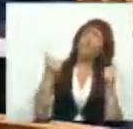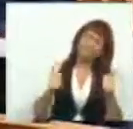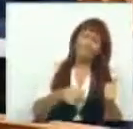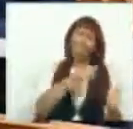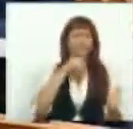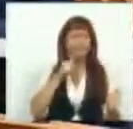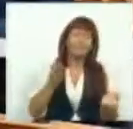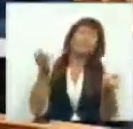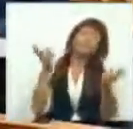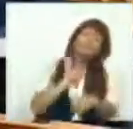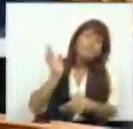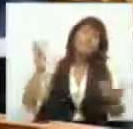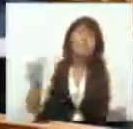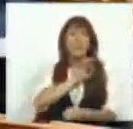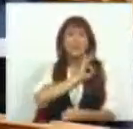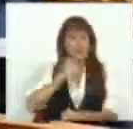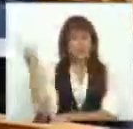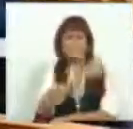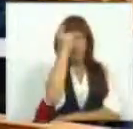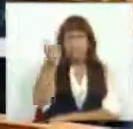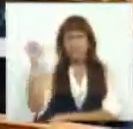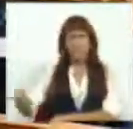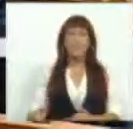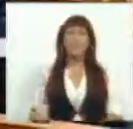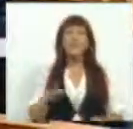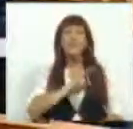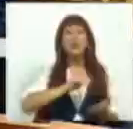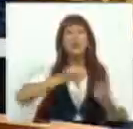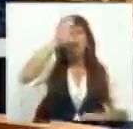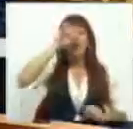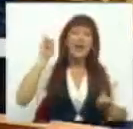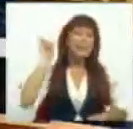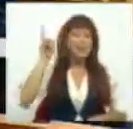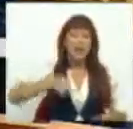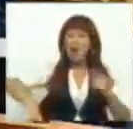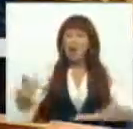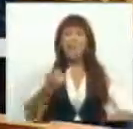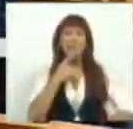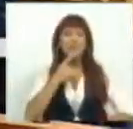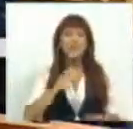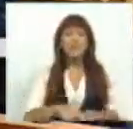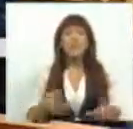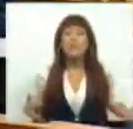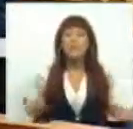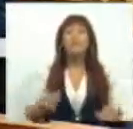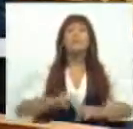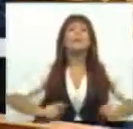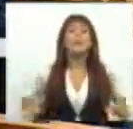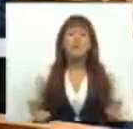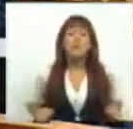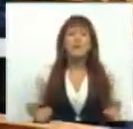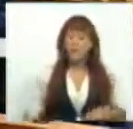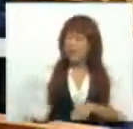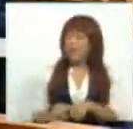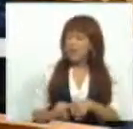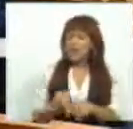sacrifícios que os senhores estão a impor. E, Sr. Secretário de Estado, é importante nós percebermos, afinal de contas, que